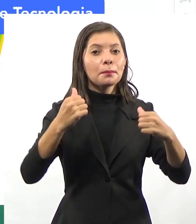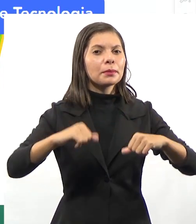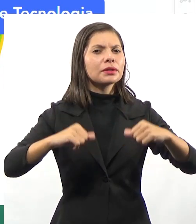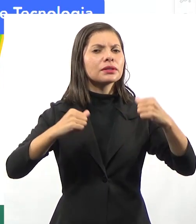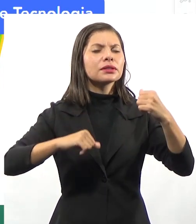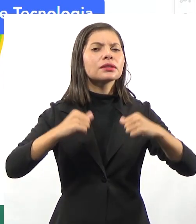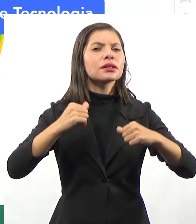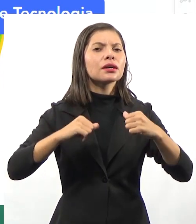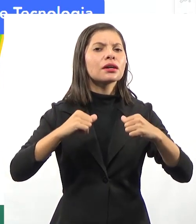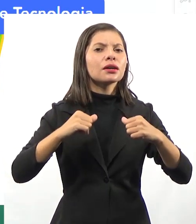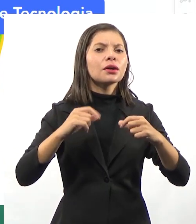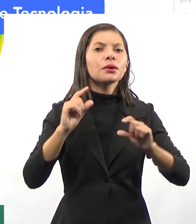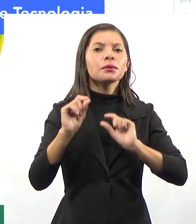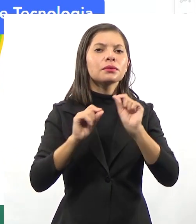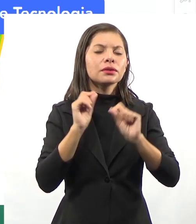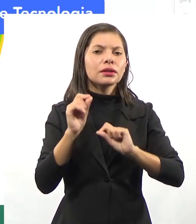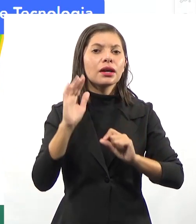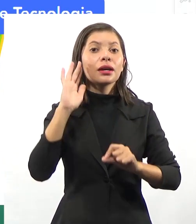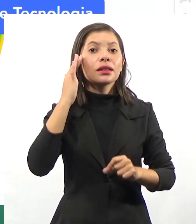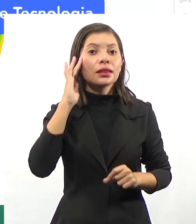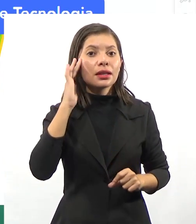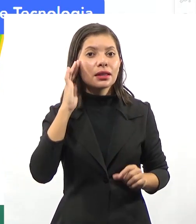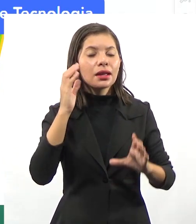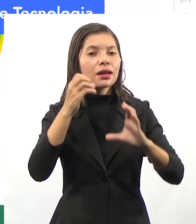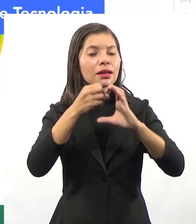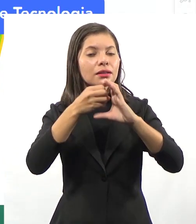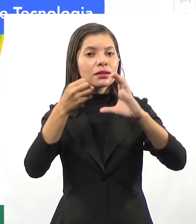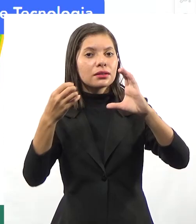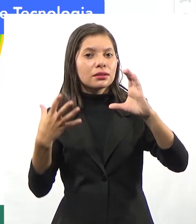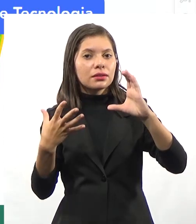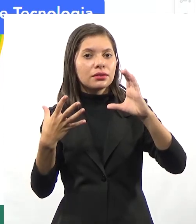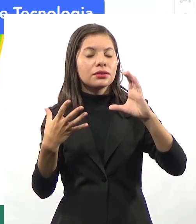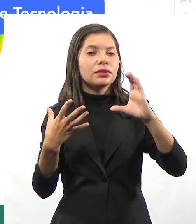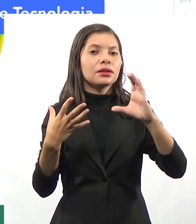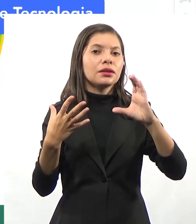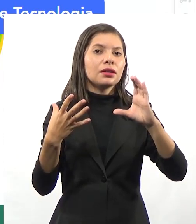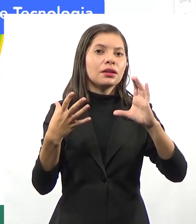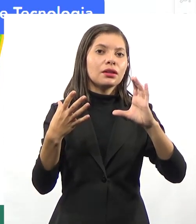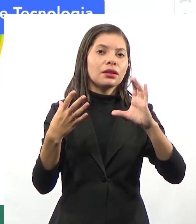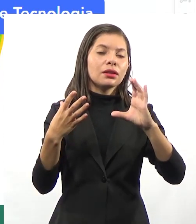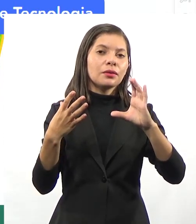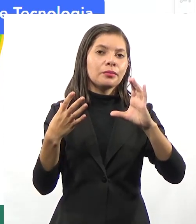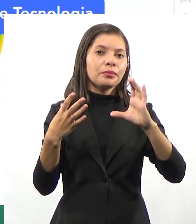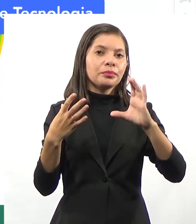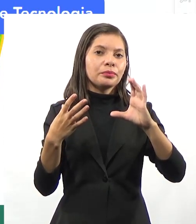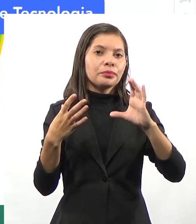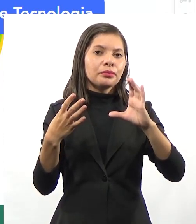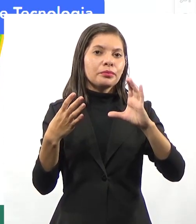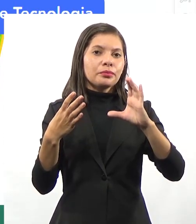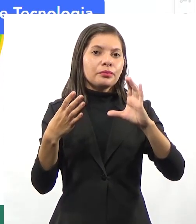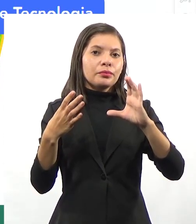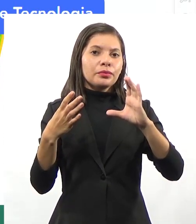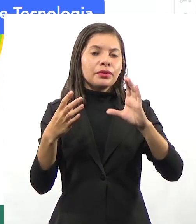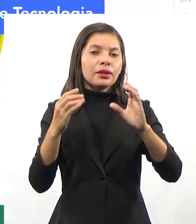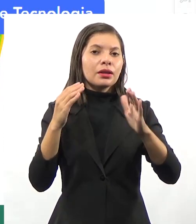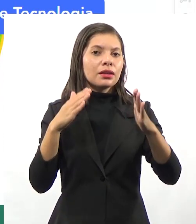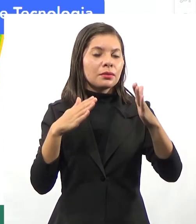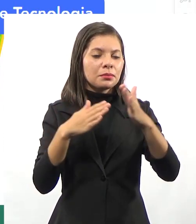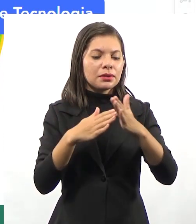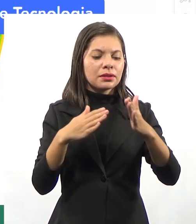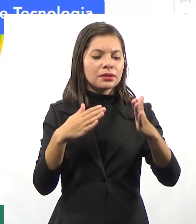educação é preciso compreendê-las e a partir das características construtivas desses novos meios, de suas